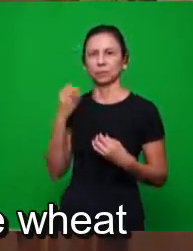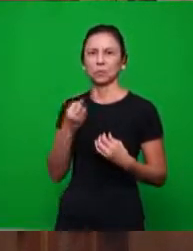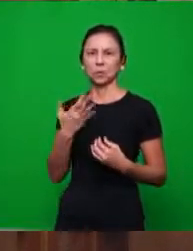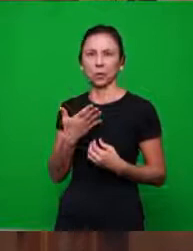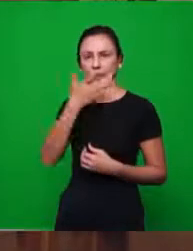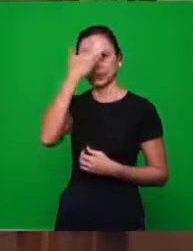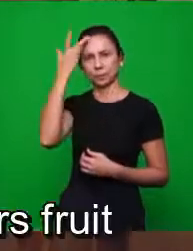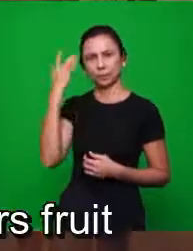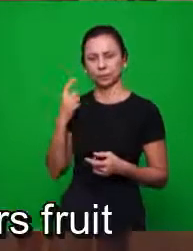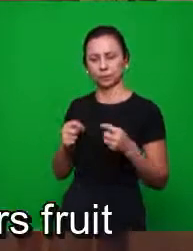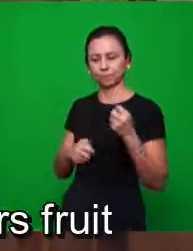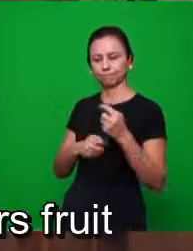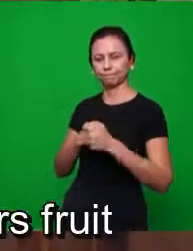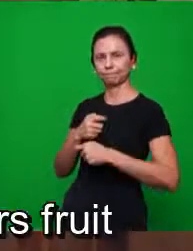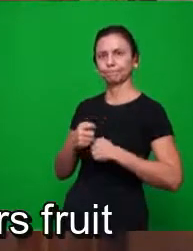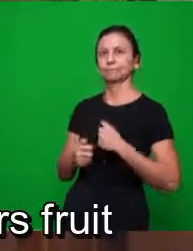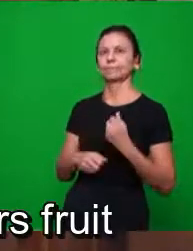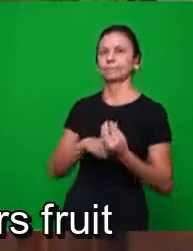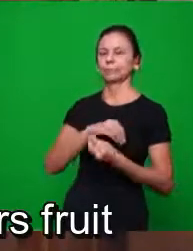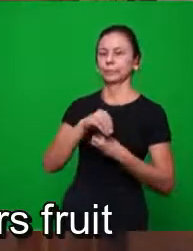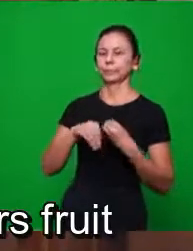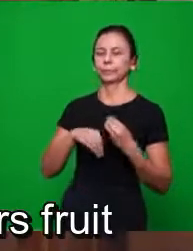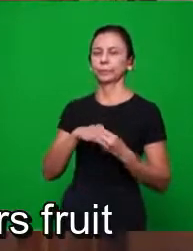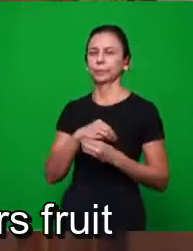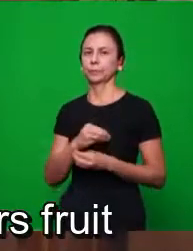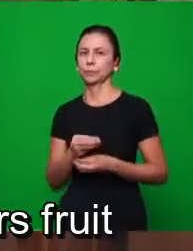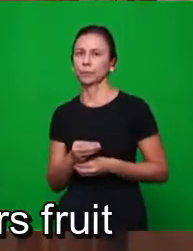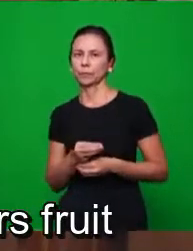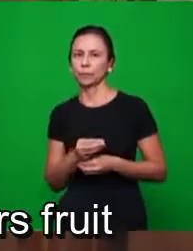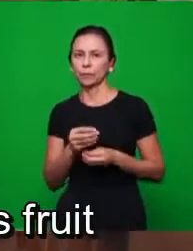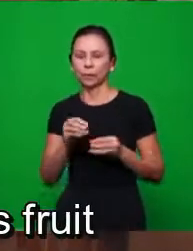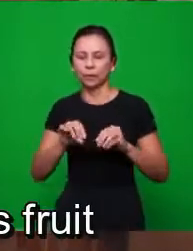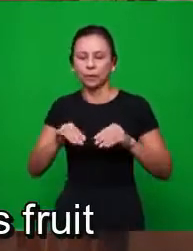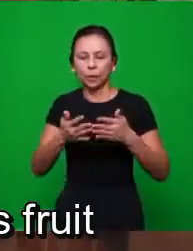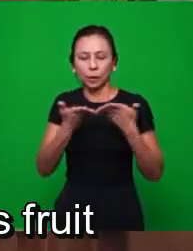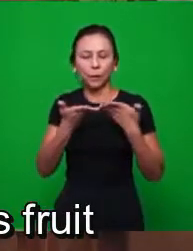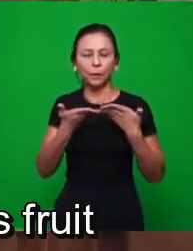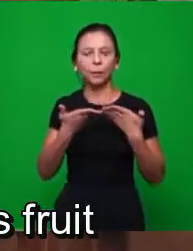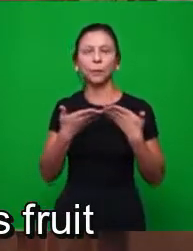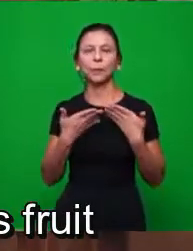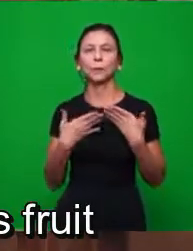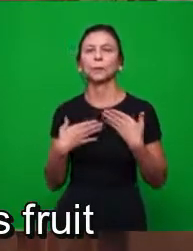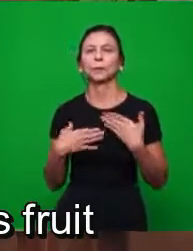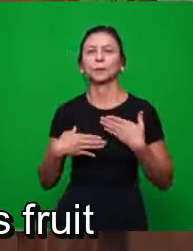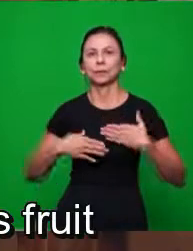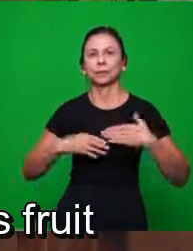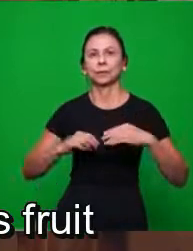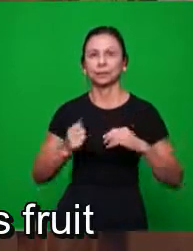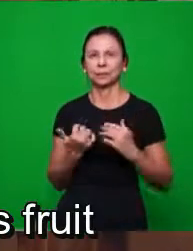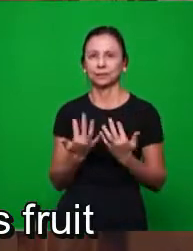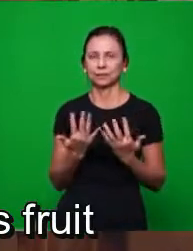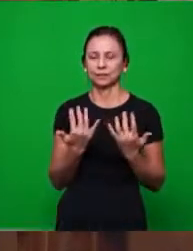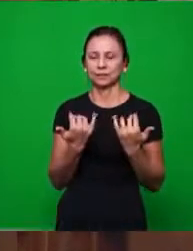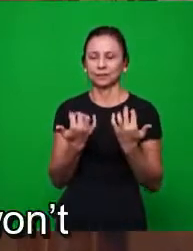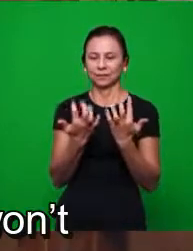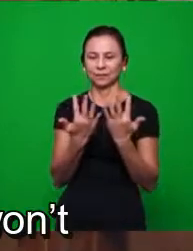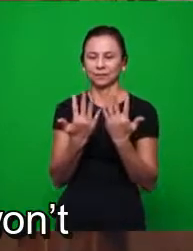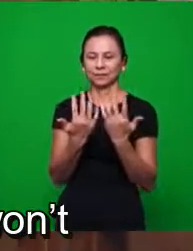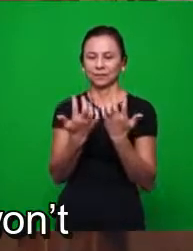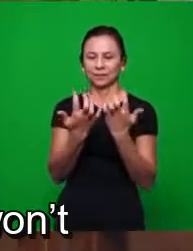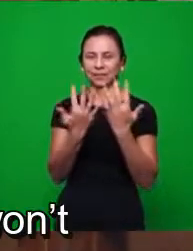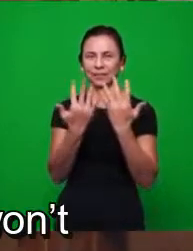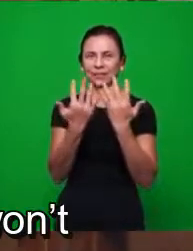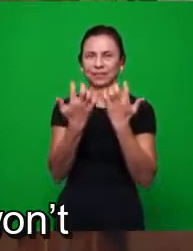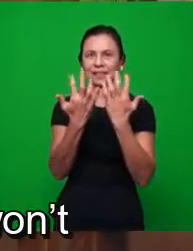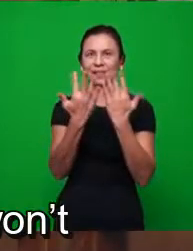trigo não é igual ao joio, porque o trigo dá frutos, o joio não dá frutos. ele diz que ele dá frutos, mas